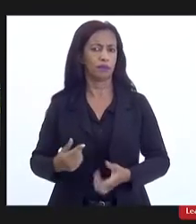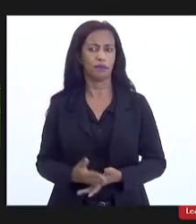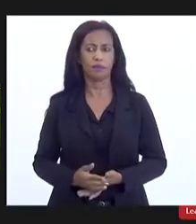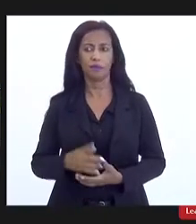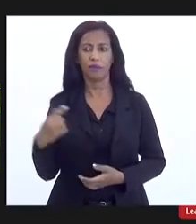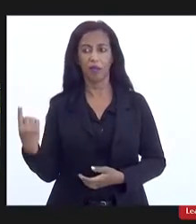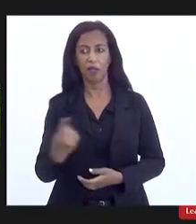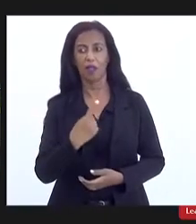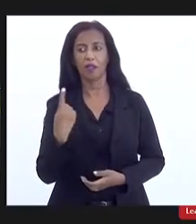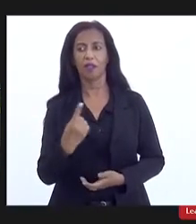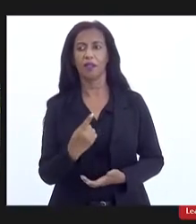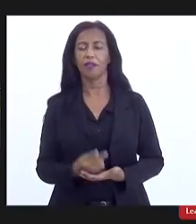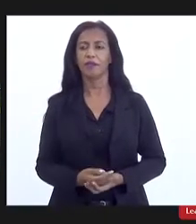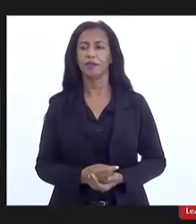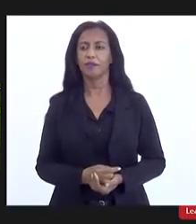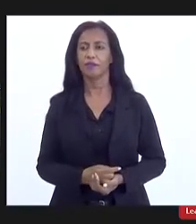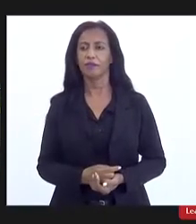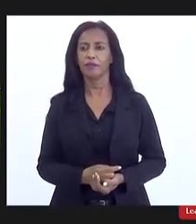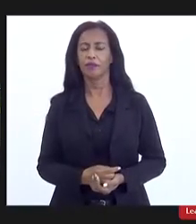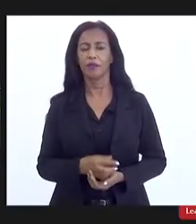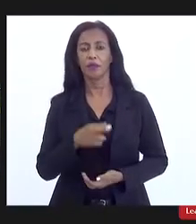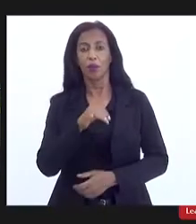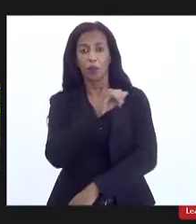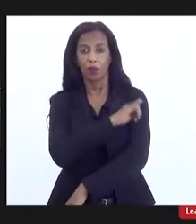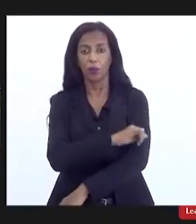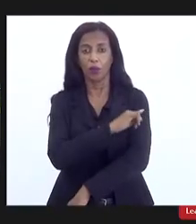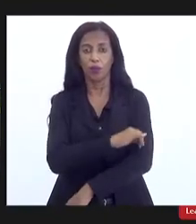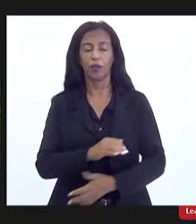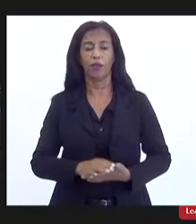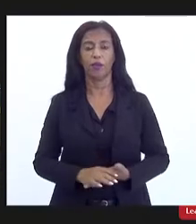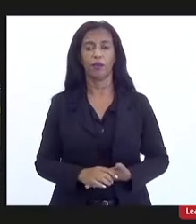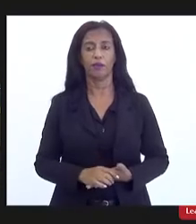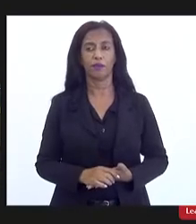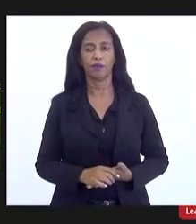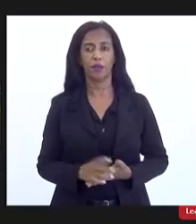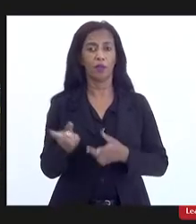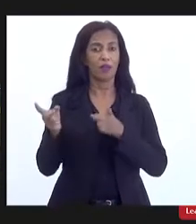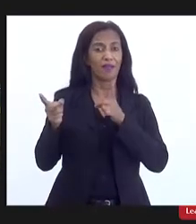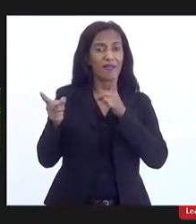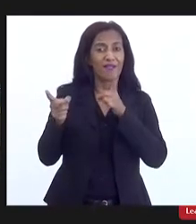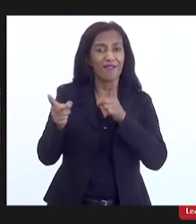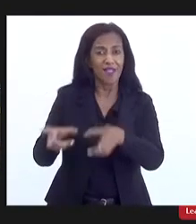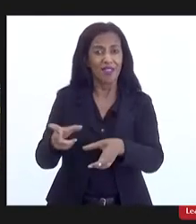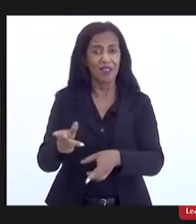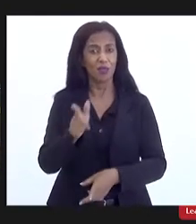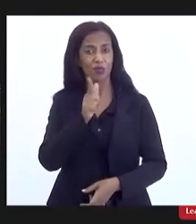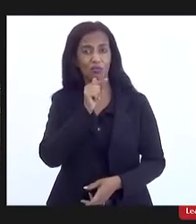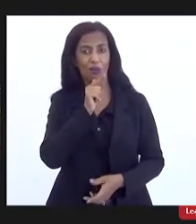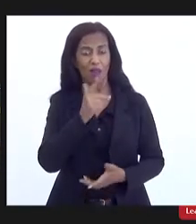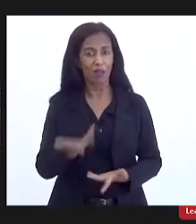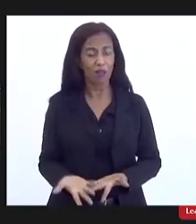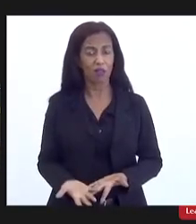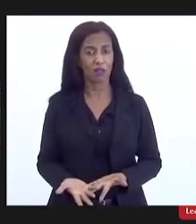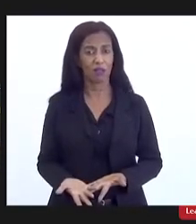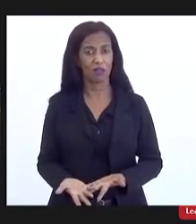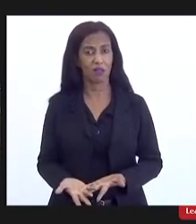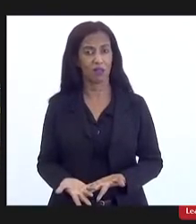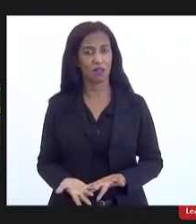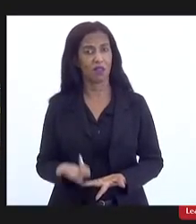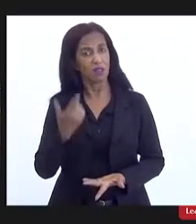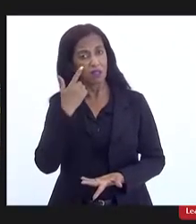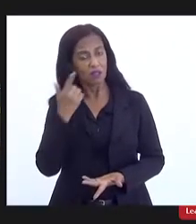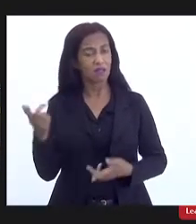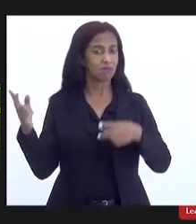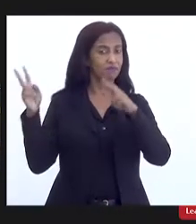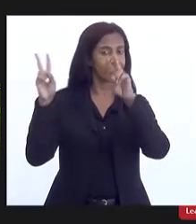gente, assim, o Rio de Janeiro vendeu a sua água, né? A gente tem que abordar isso